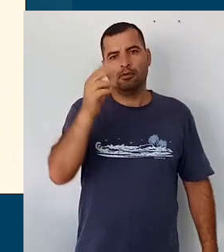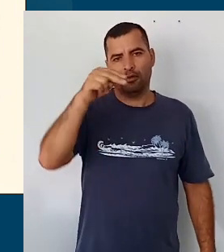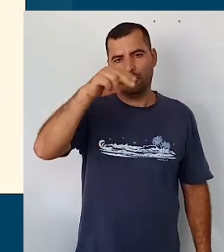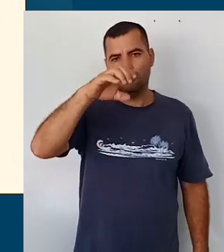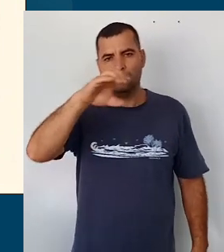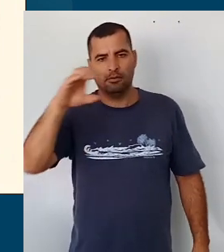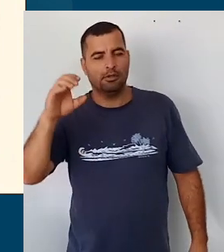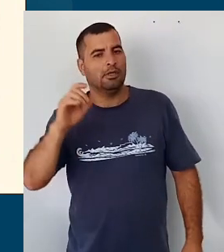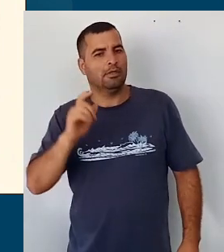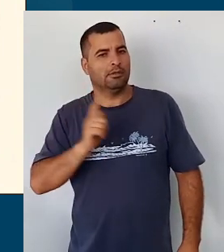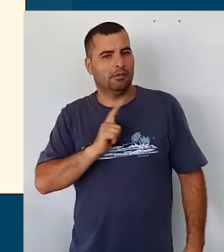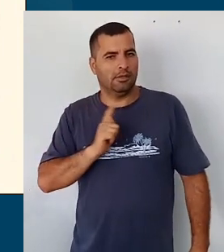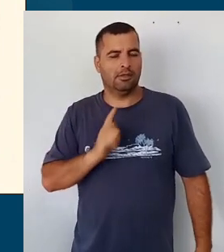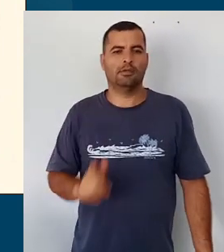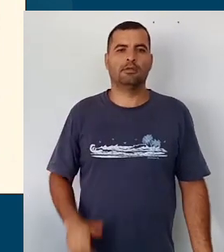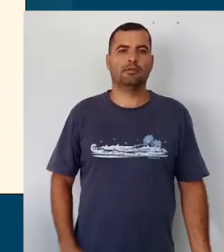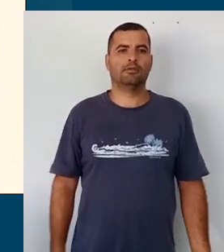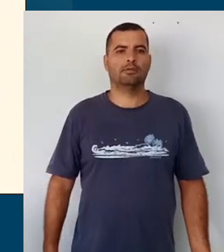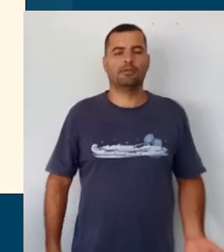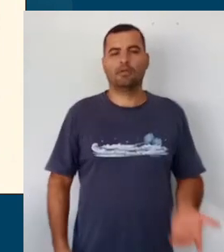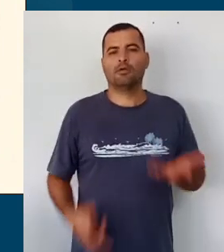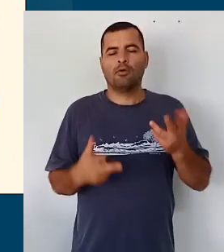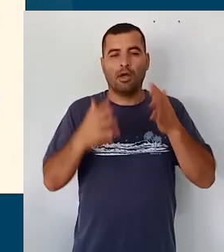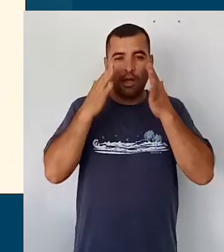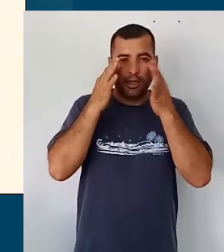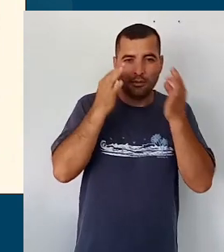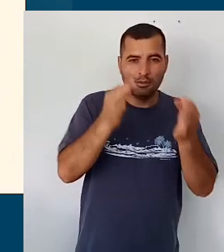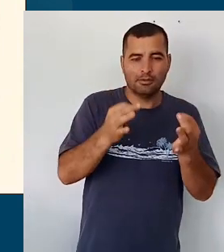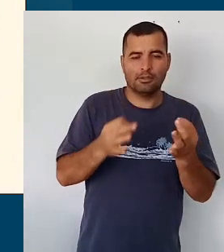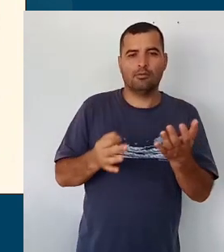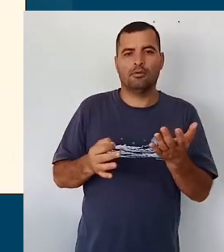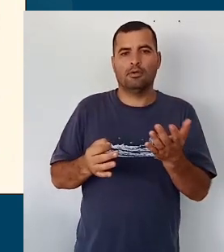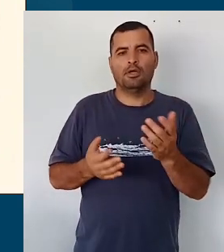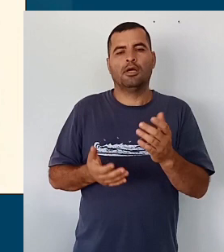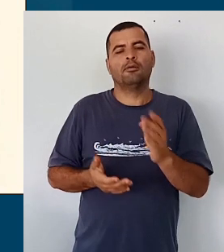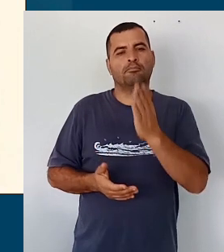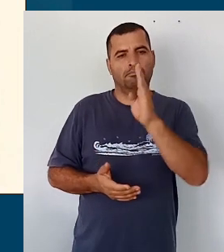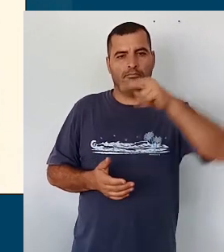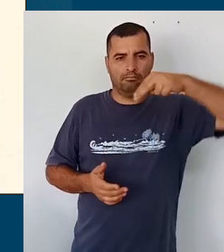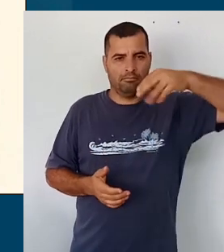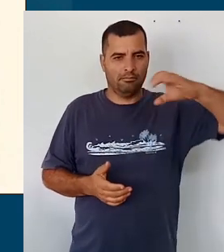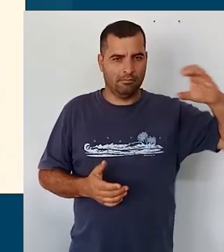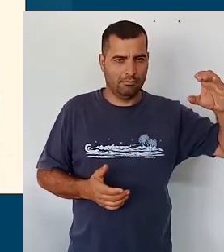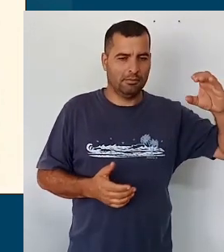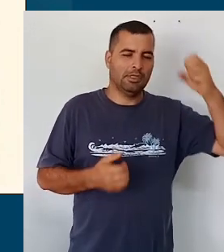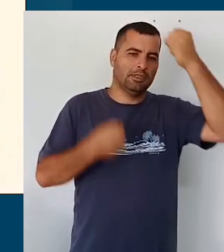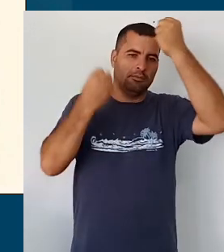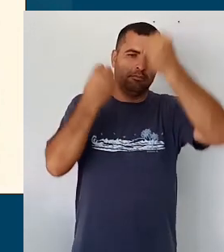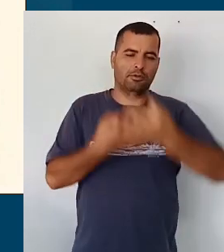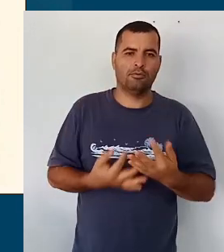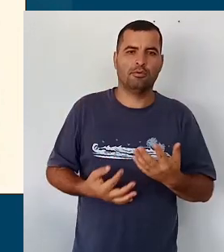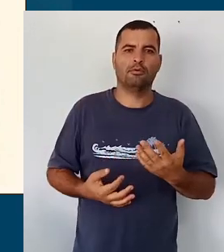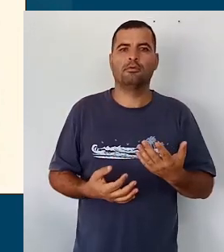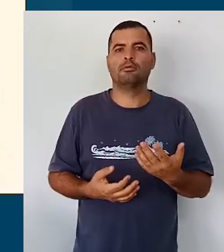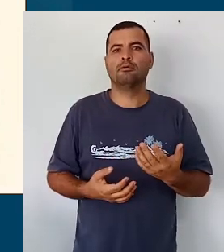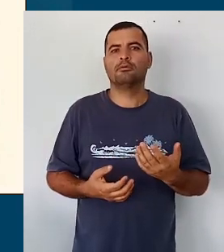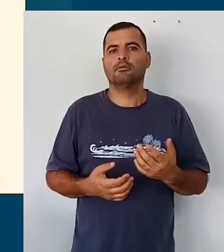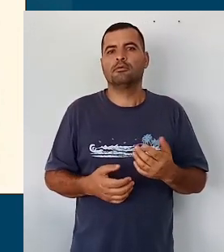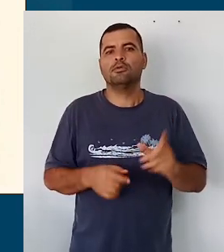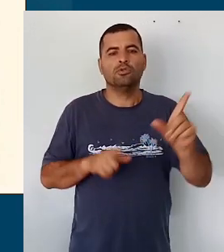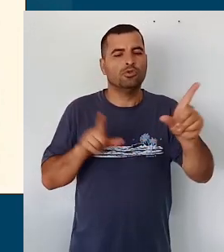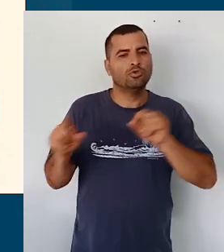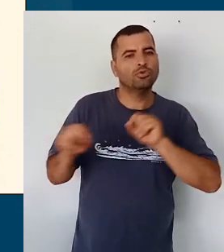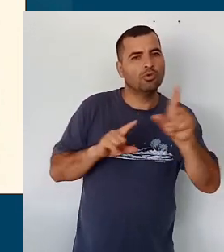há um olhar, quer dizer, a base está ali efetivamente para dizer para a gente o seguinte, as